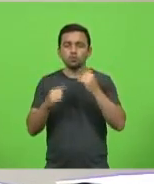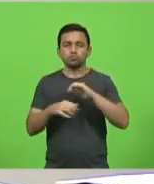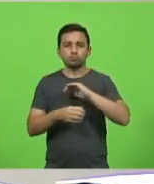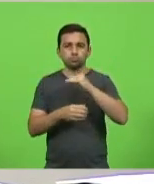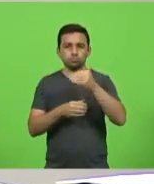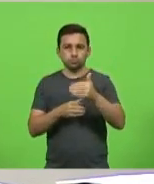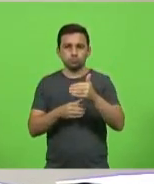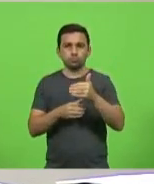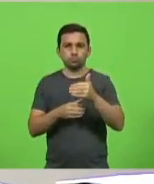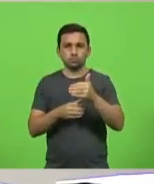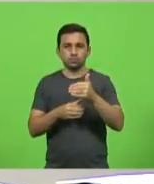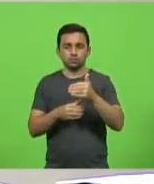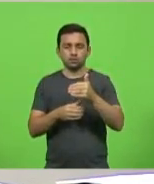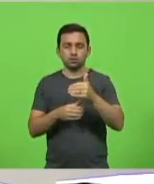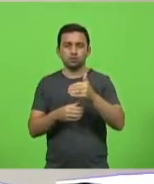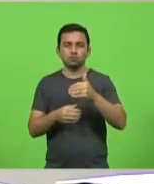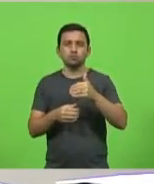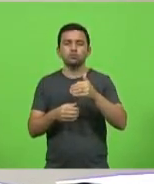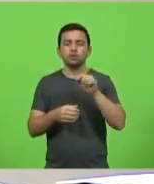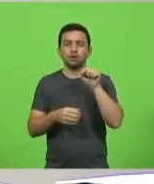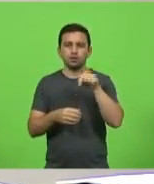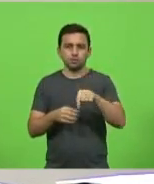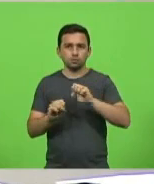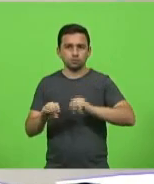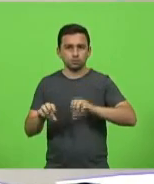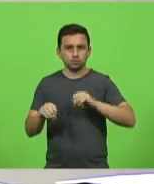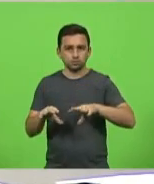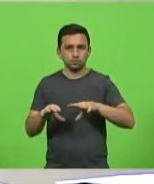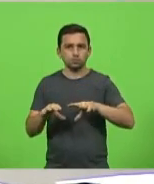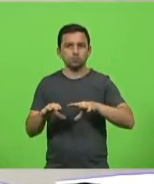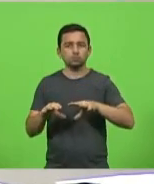da quadra para a escola de educação básica